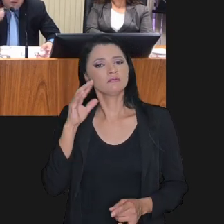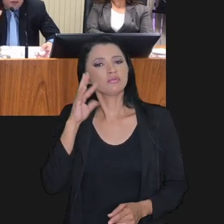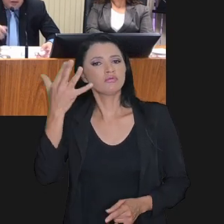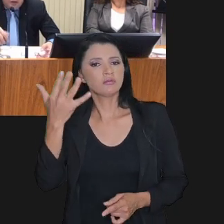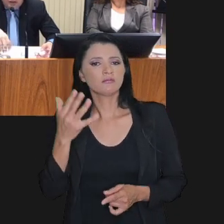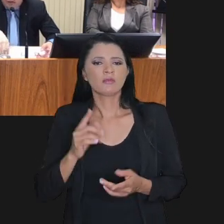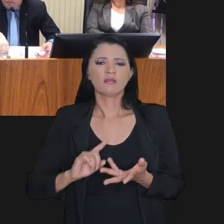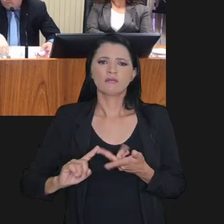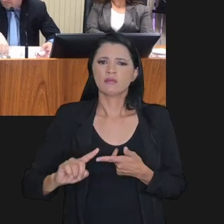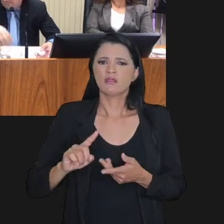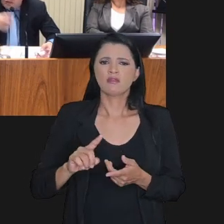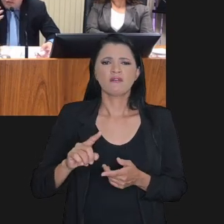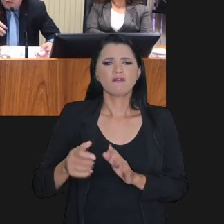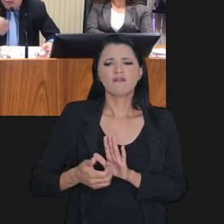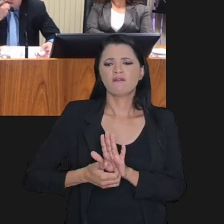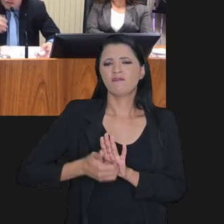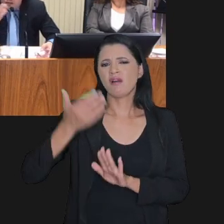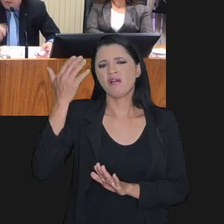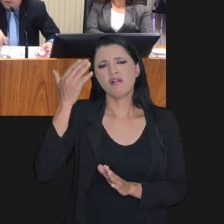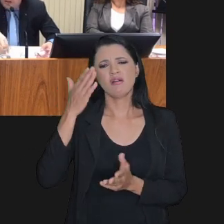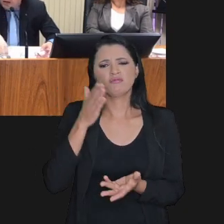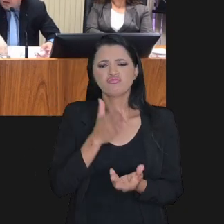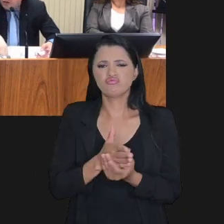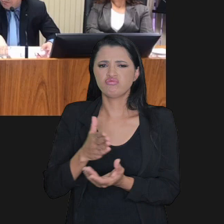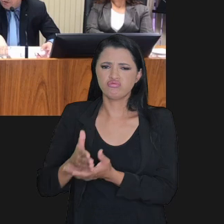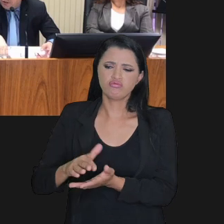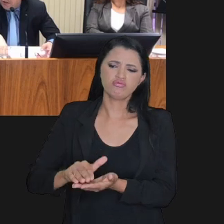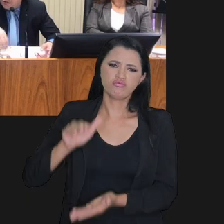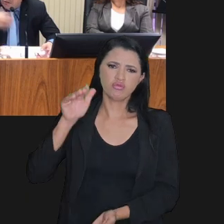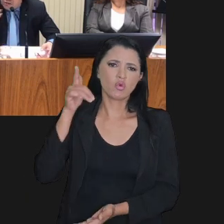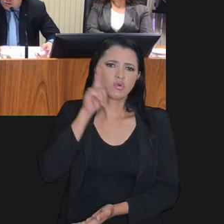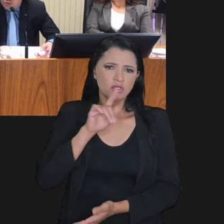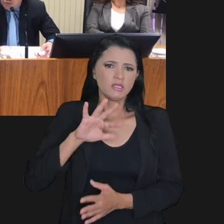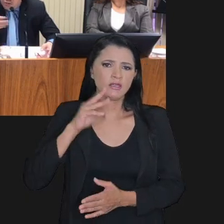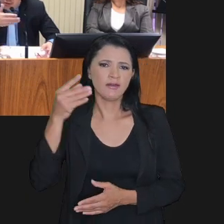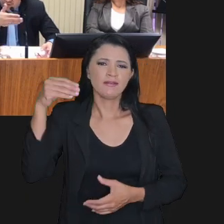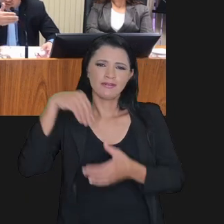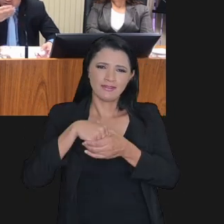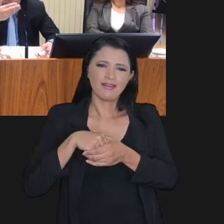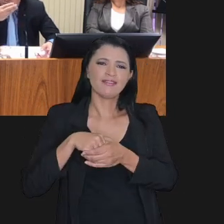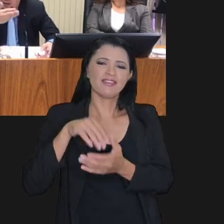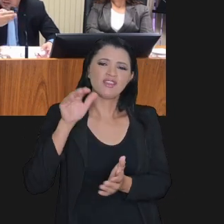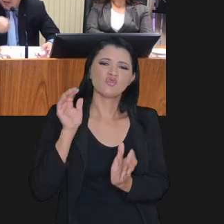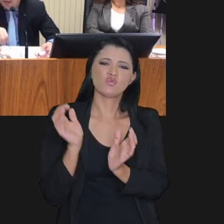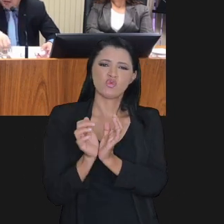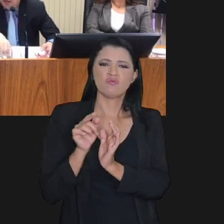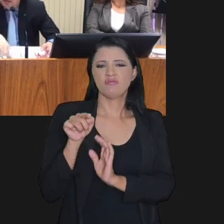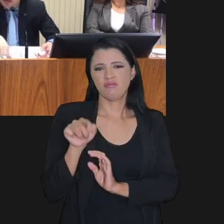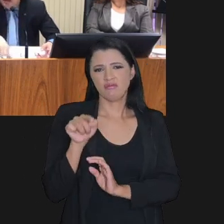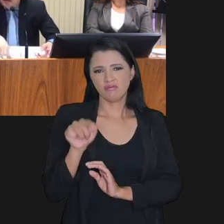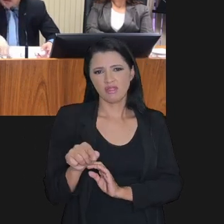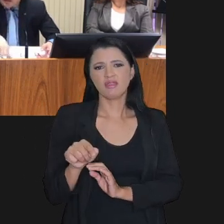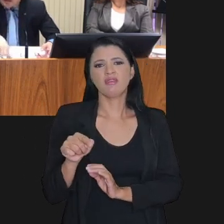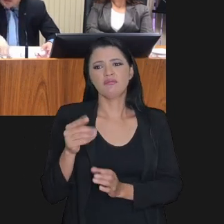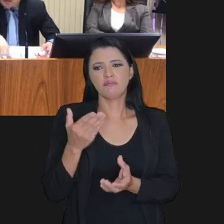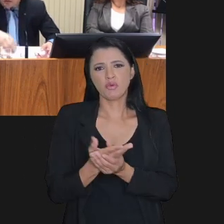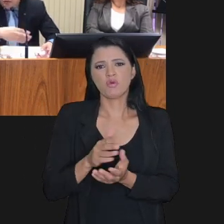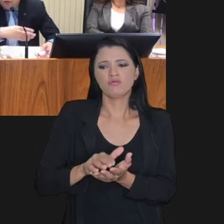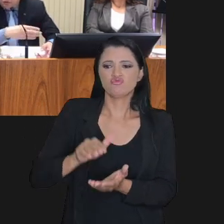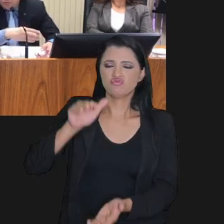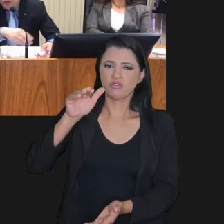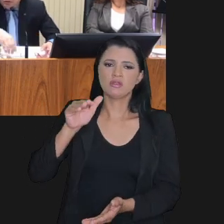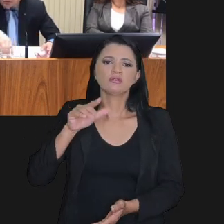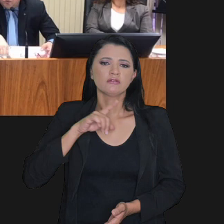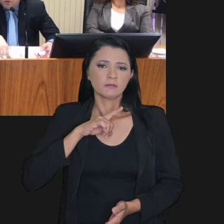que se resolva dezenas, centenas, milhares de processos que estão também fazendo parte daquele